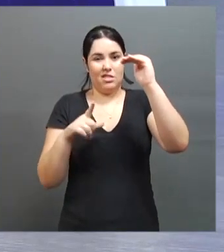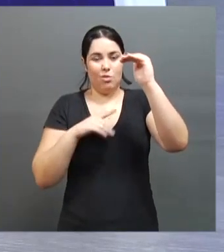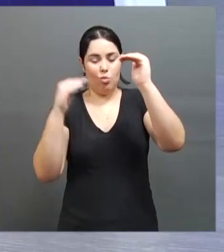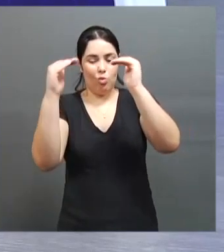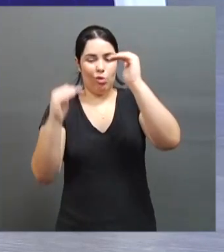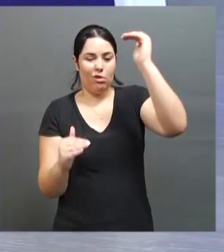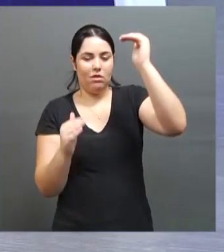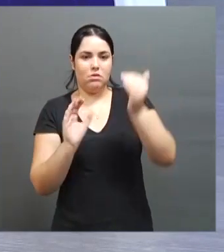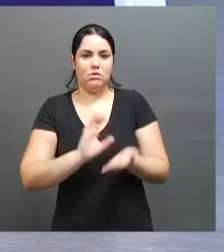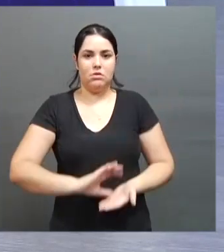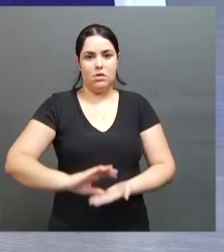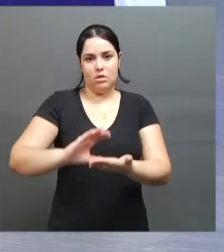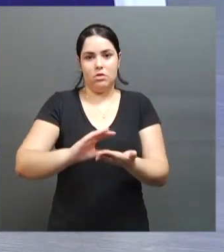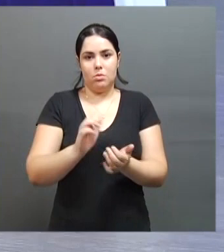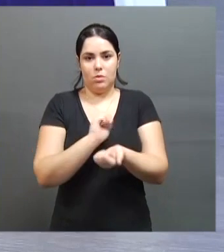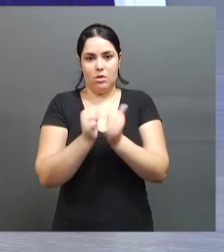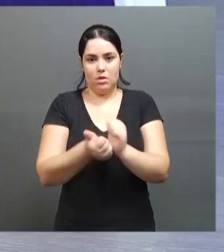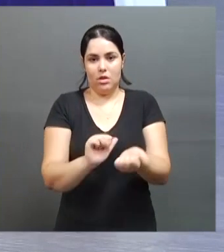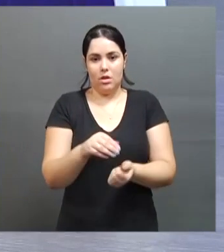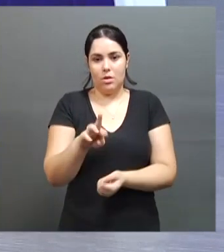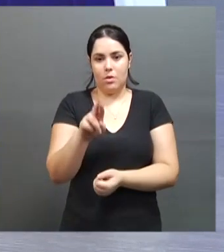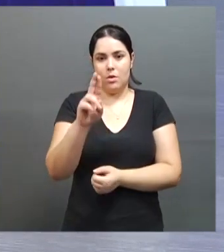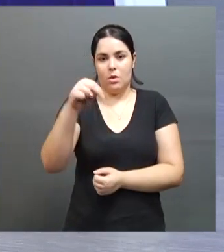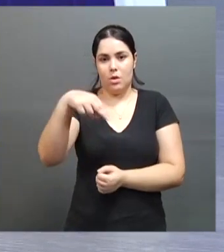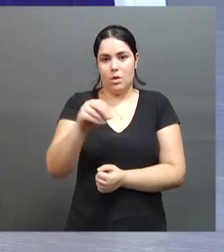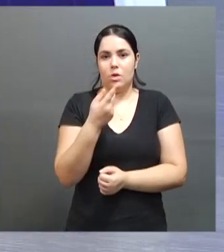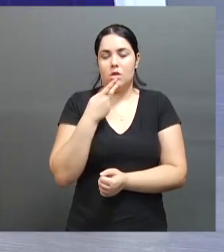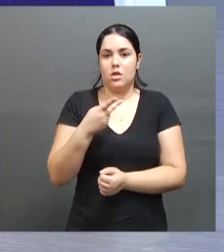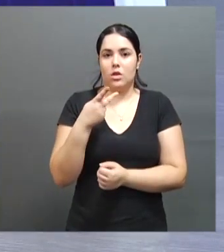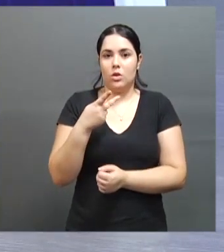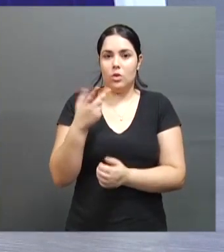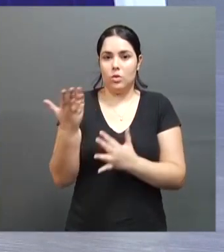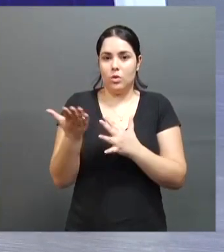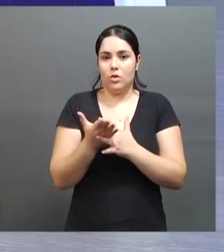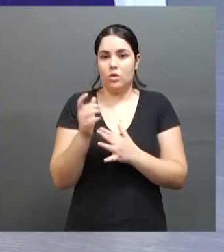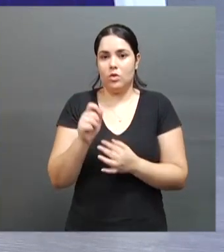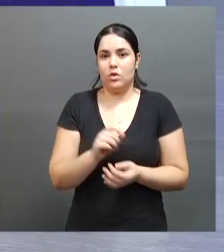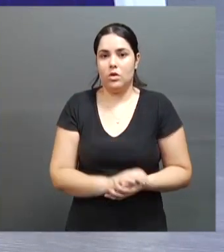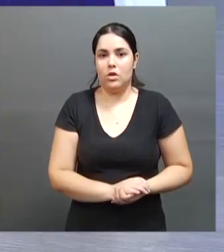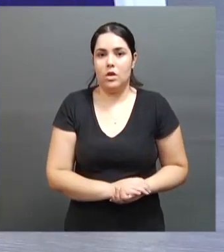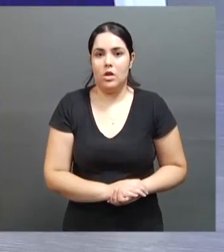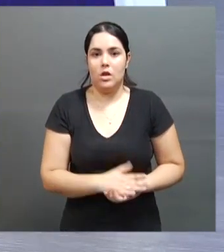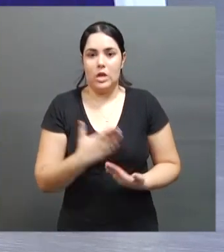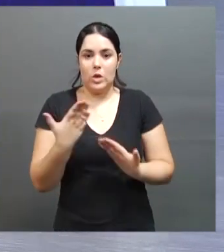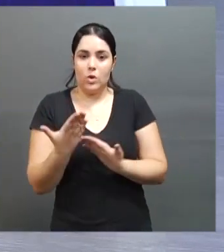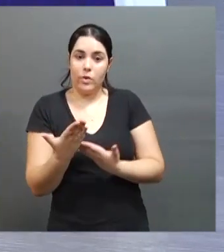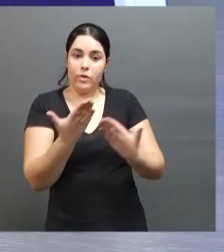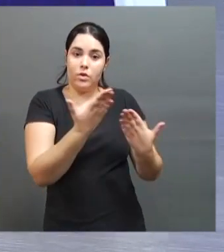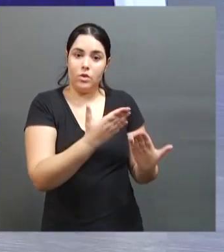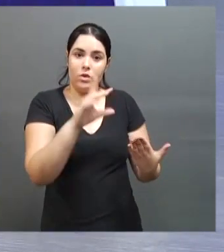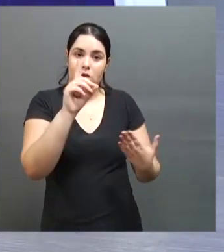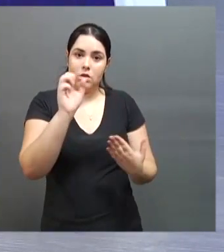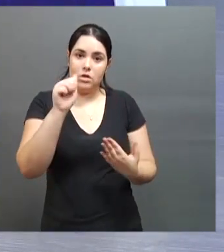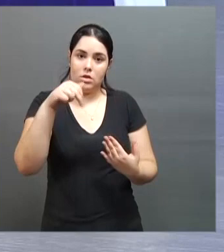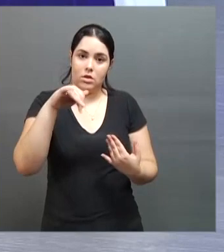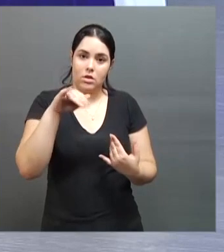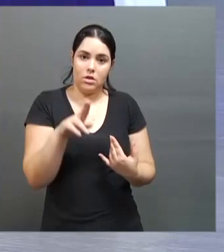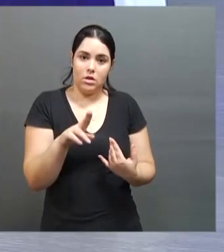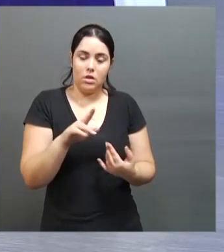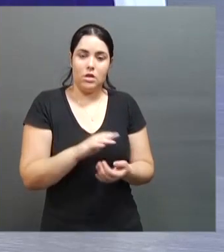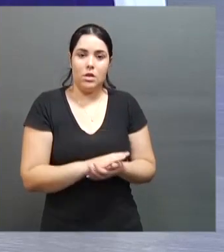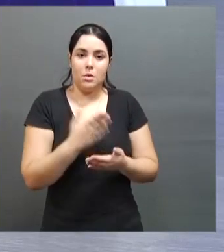para os atletas no Brasil. E o Bruno estava contado no intervalo que levou, que convidou a Dani para ir até a Exéber para os alunos